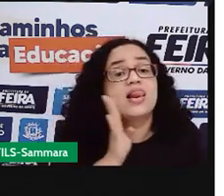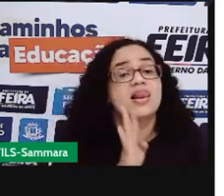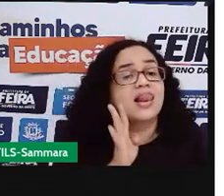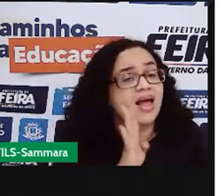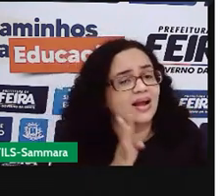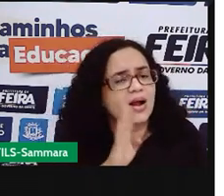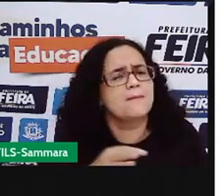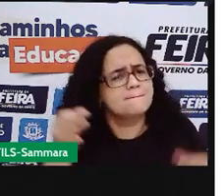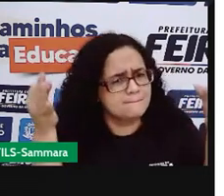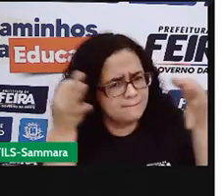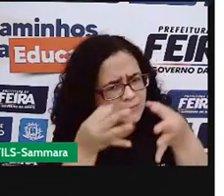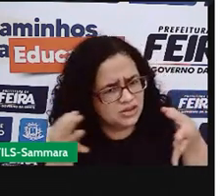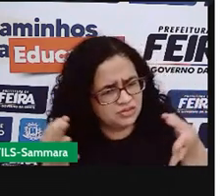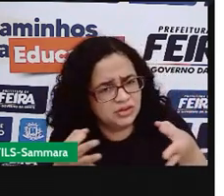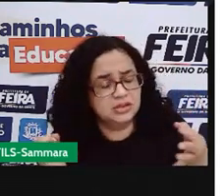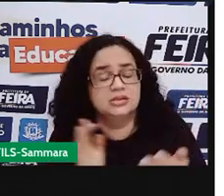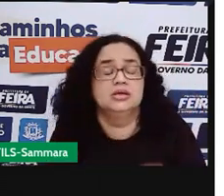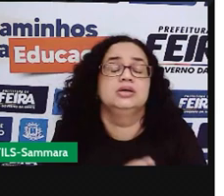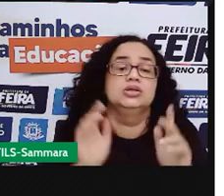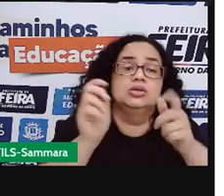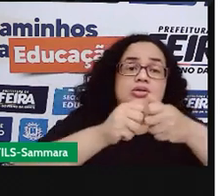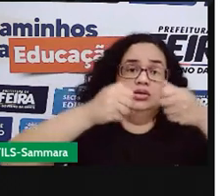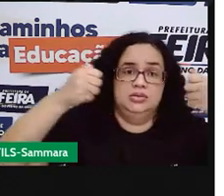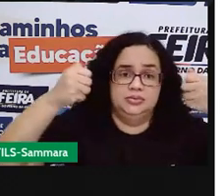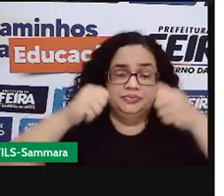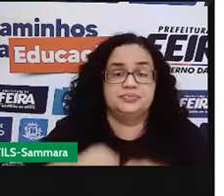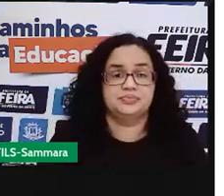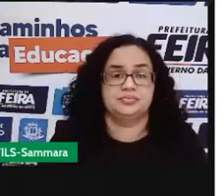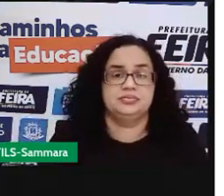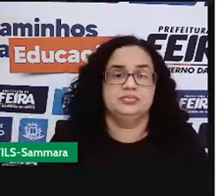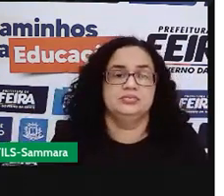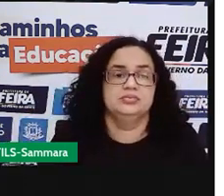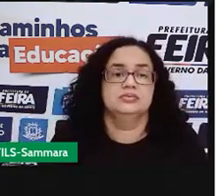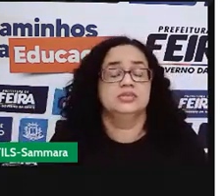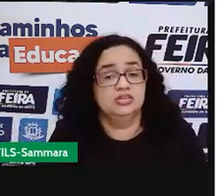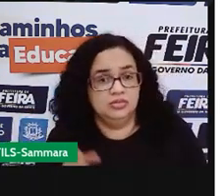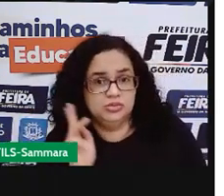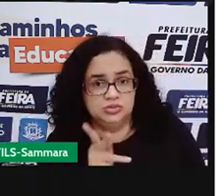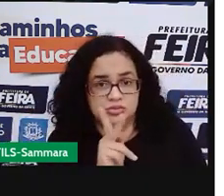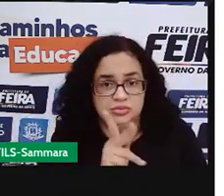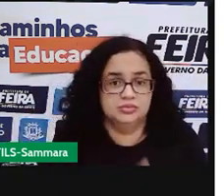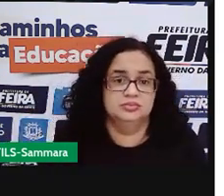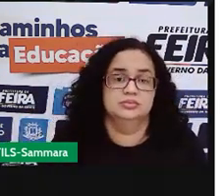ó, você pode colocar no seu cartaz, tá bom? Então, vamos lá?